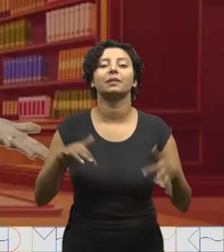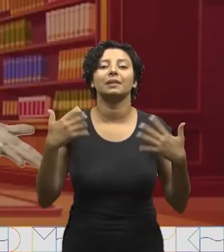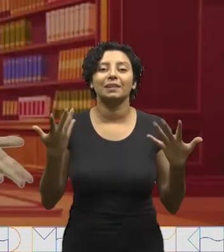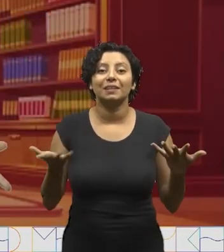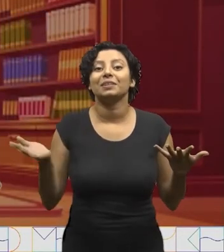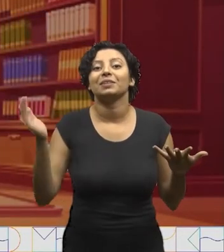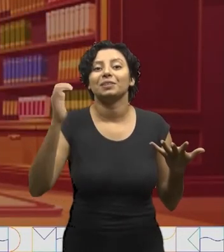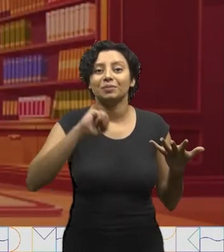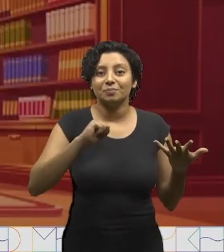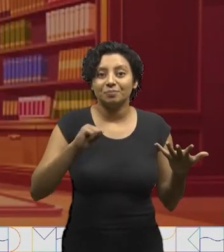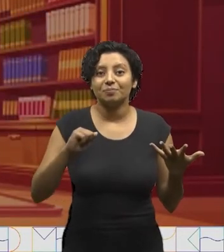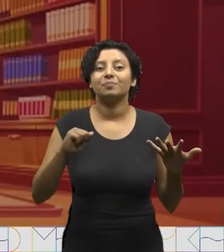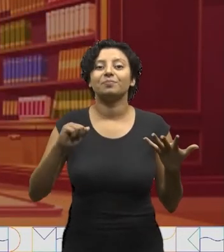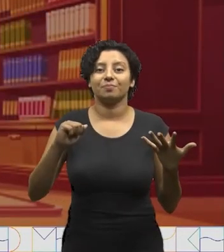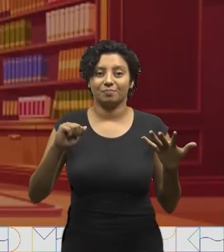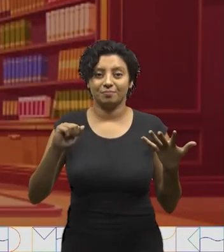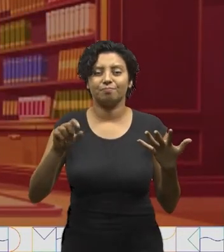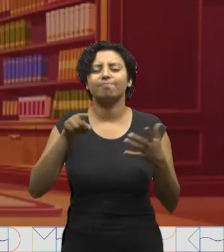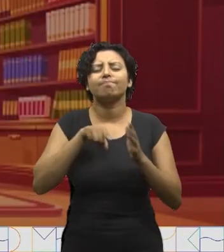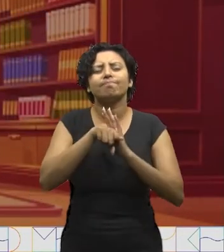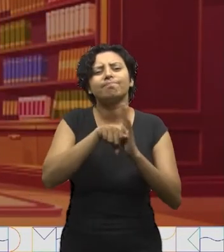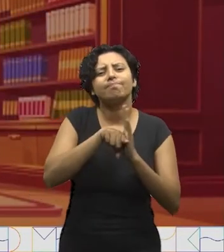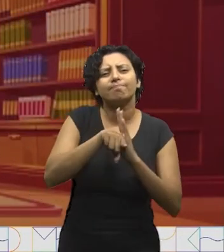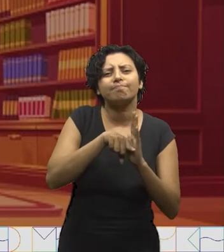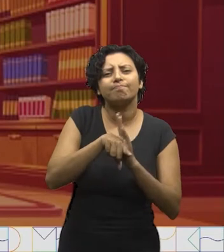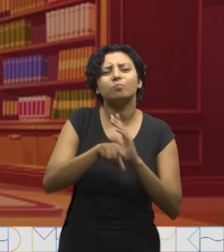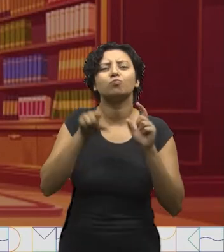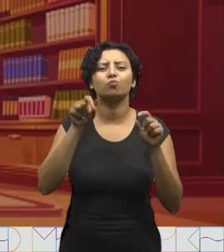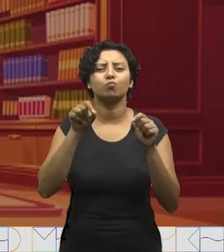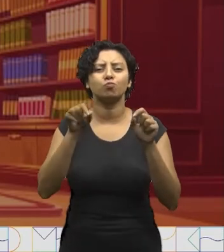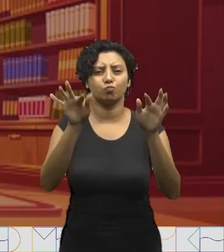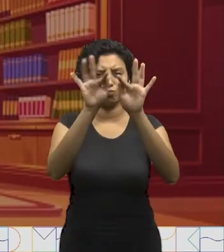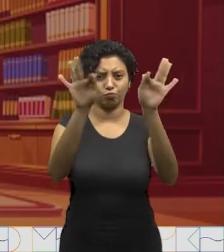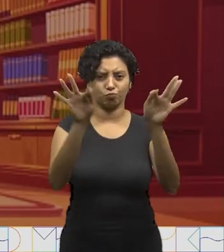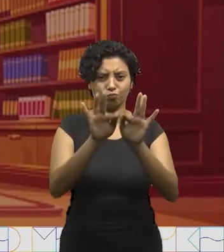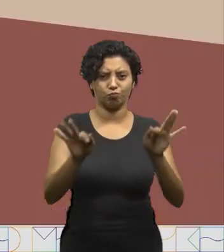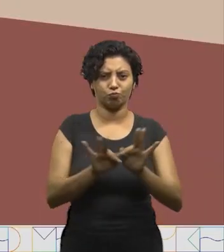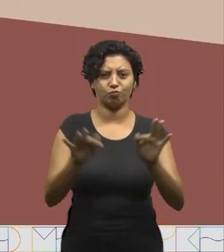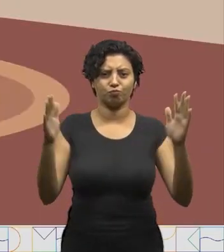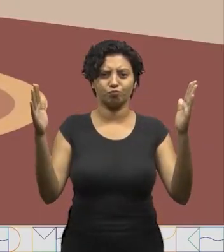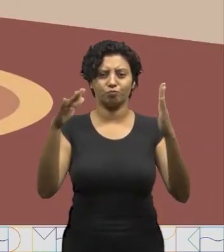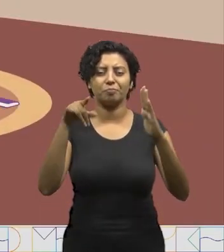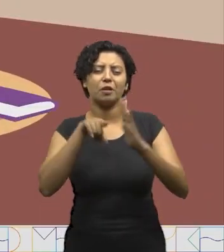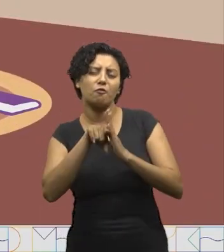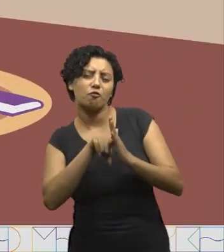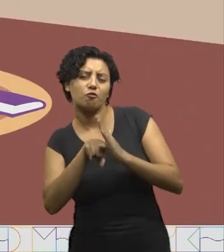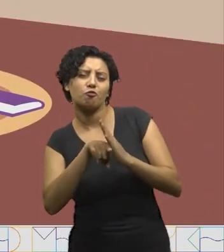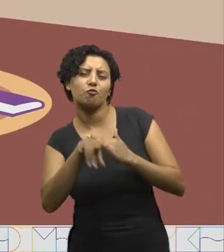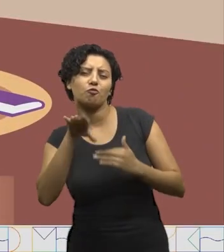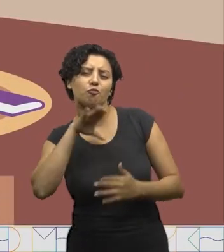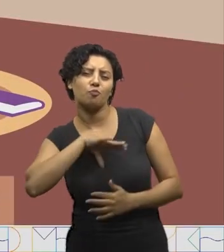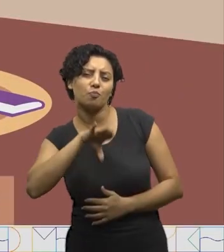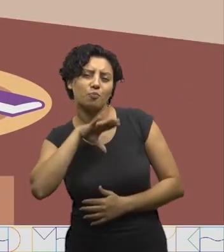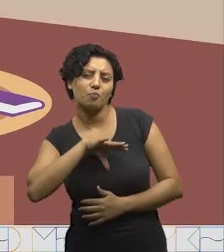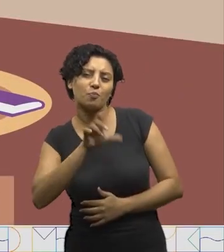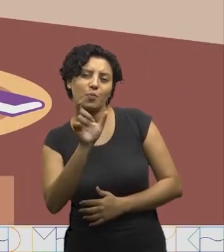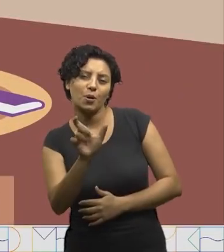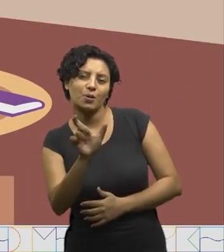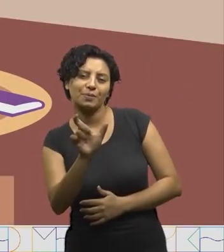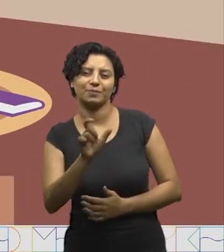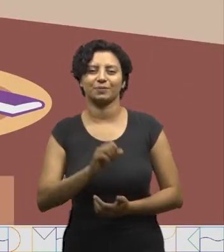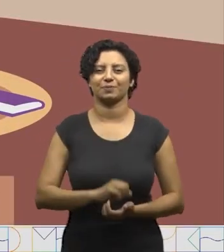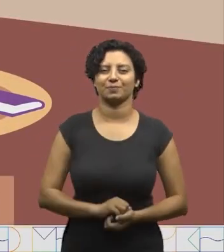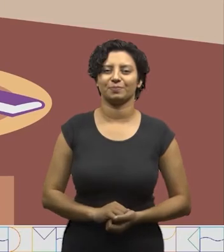Então, vamos lá, que iremos investigar o que são parlendas no... Investigando as